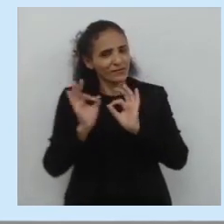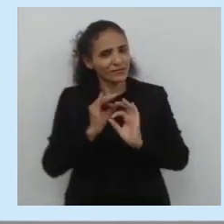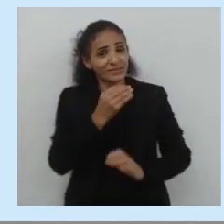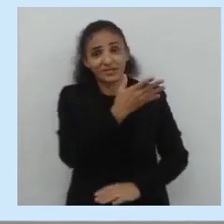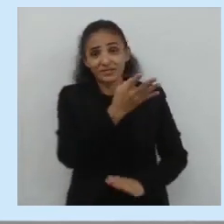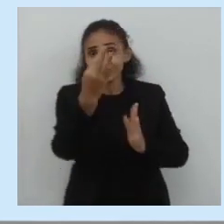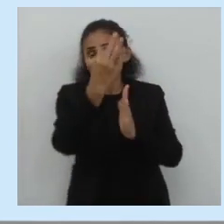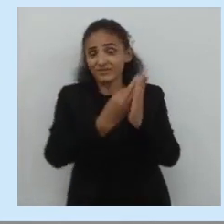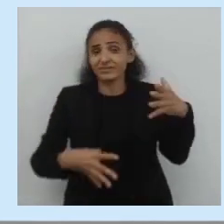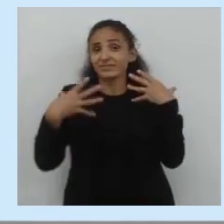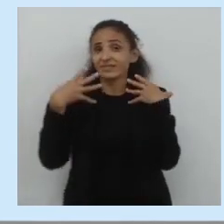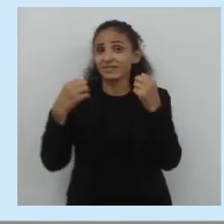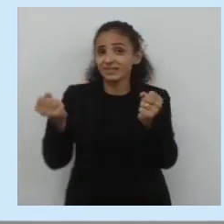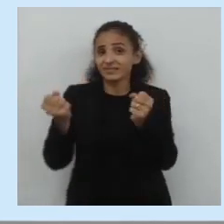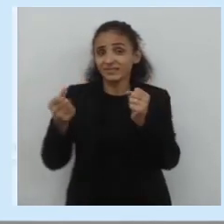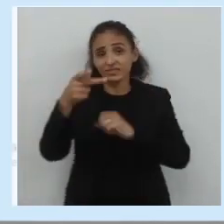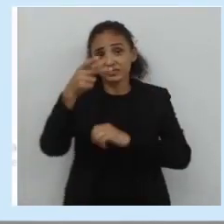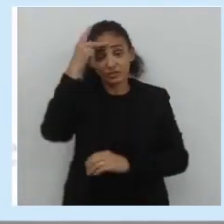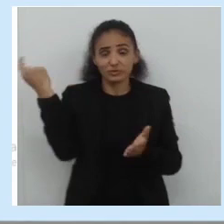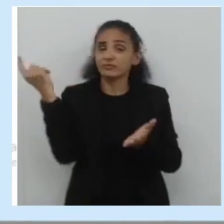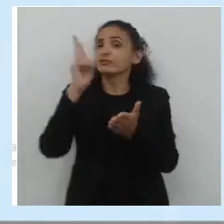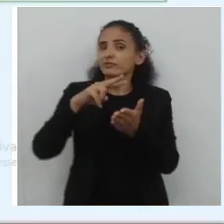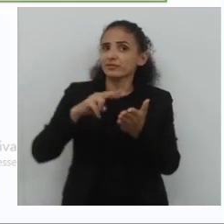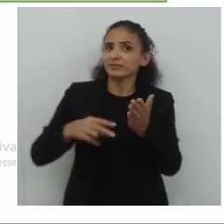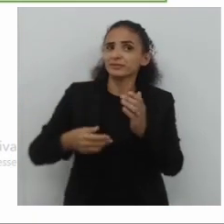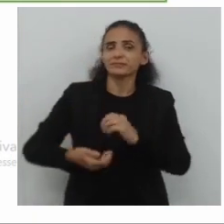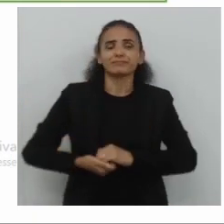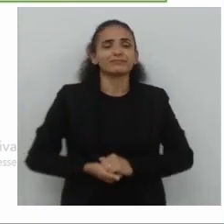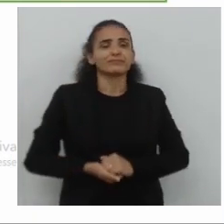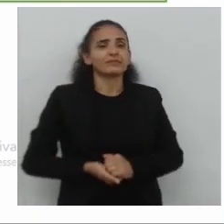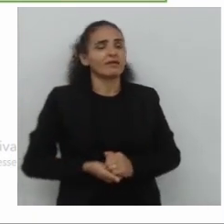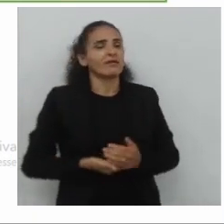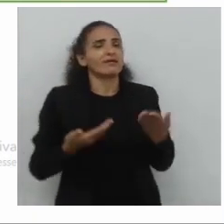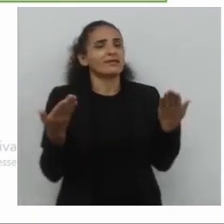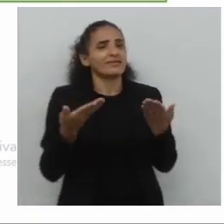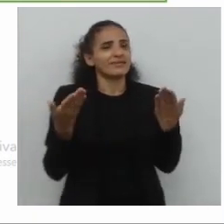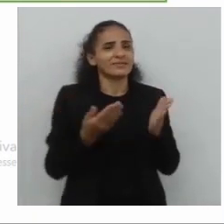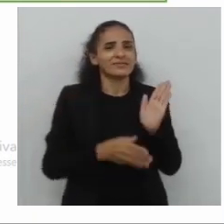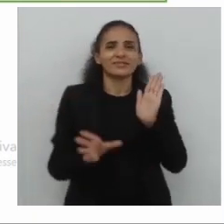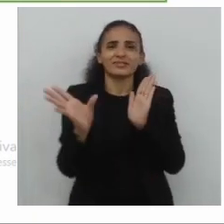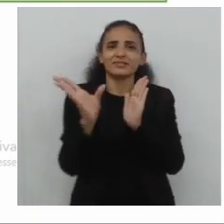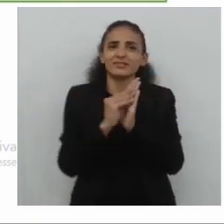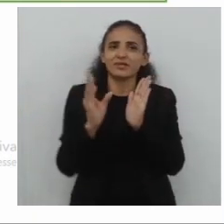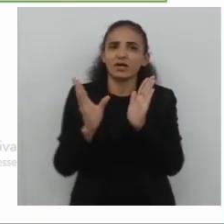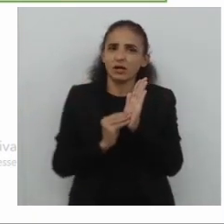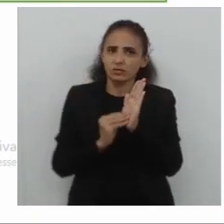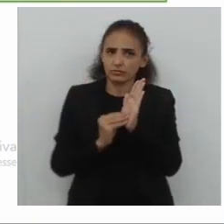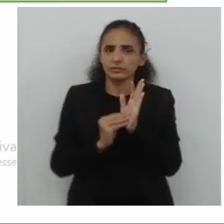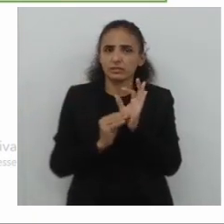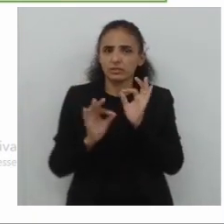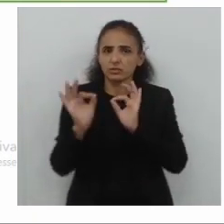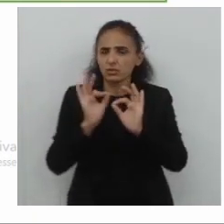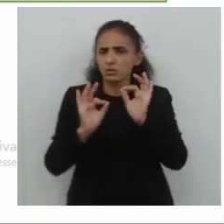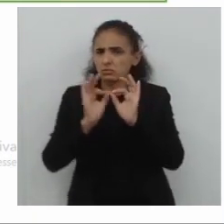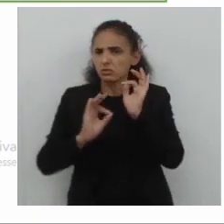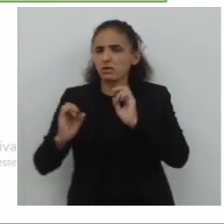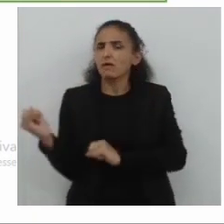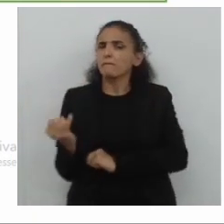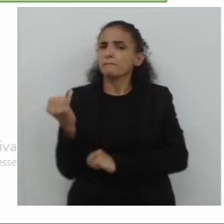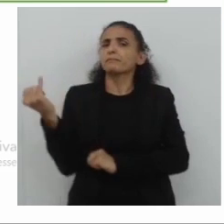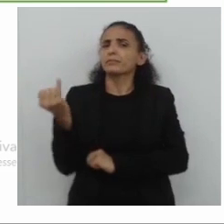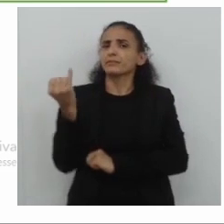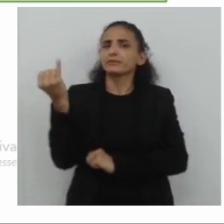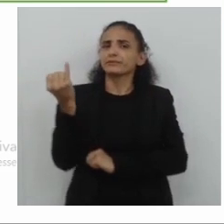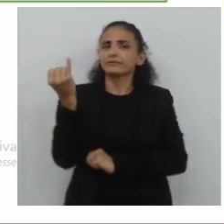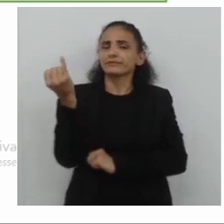mais aceito. Vamos ver adiante. Olhe na tela, nós temos o seguinte, o contexto é uma circunstância essencial